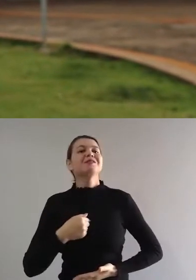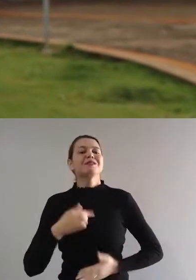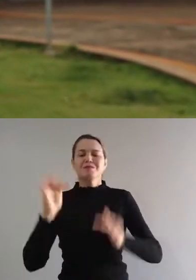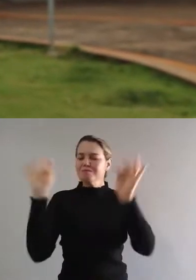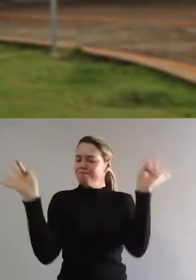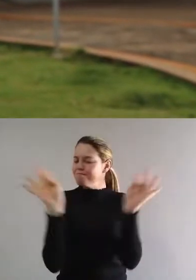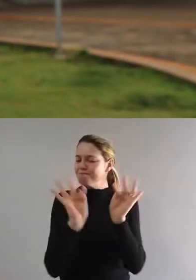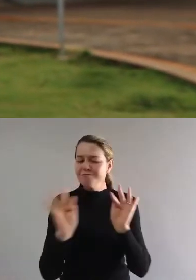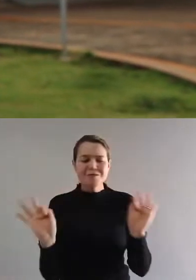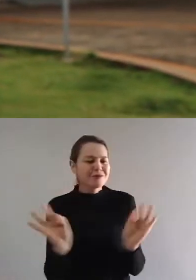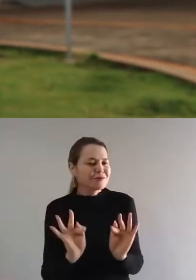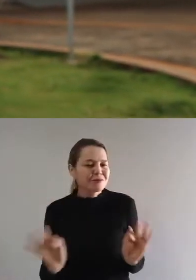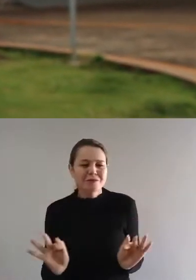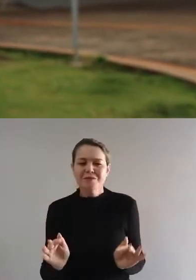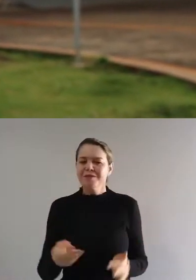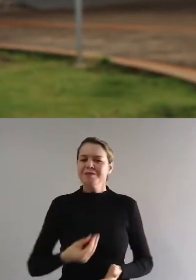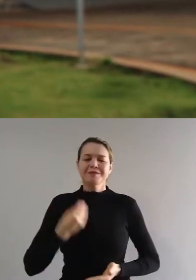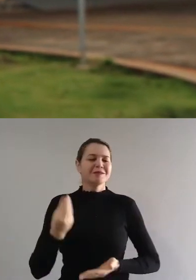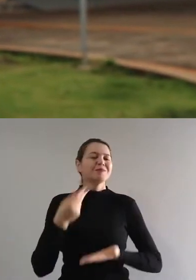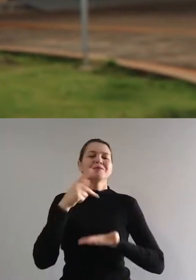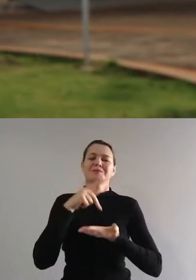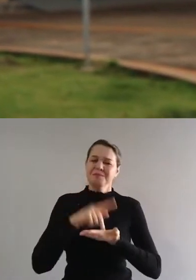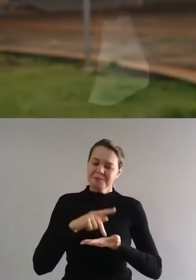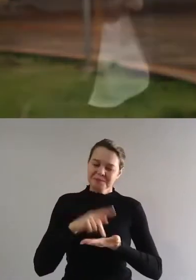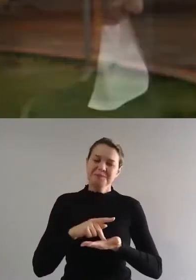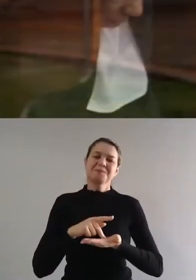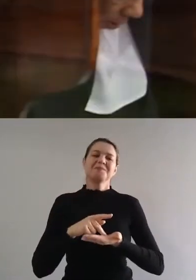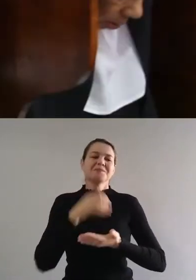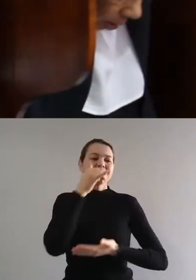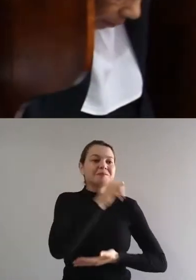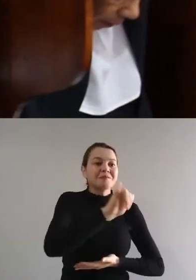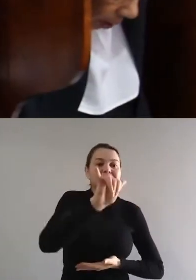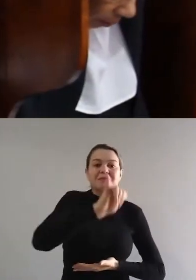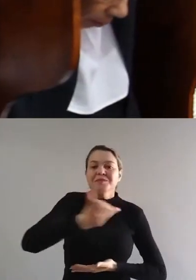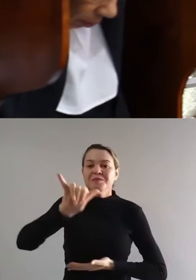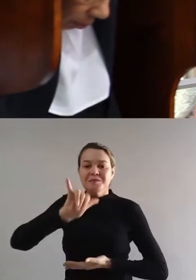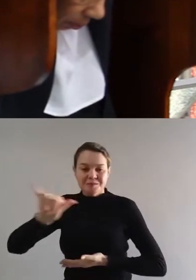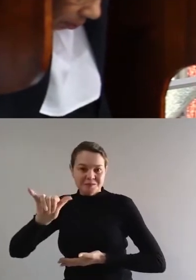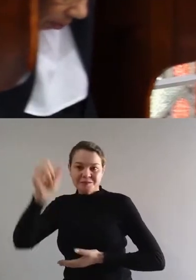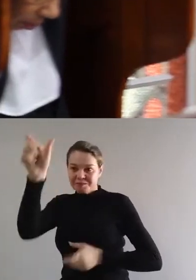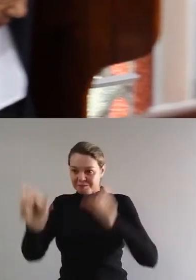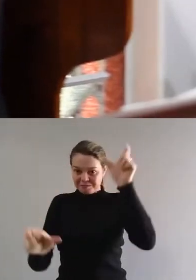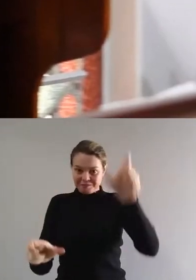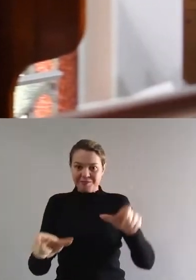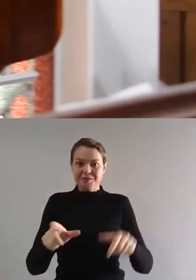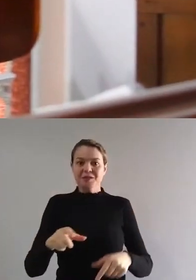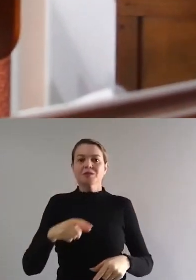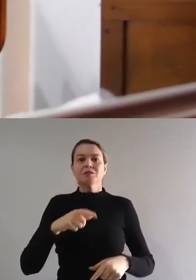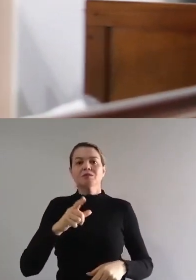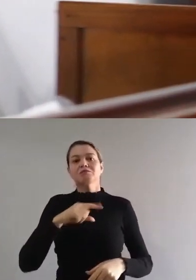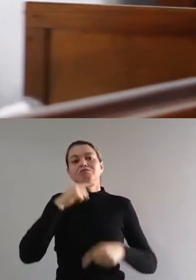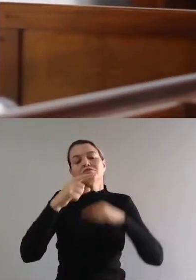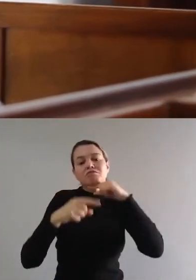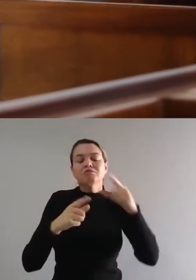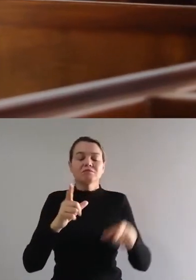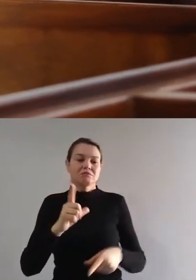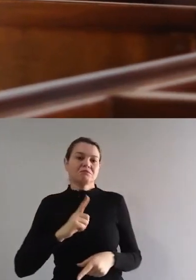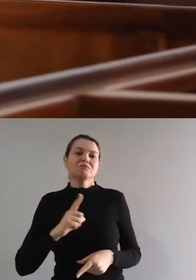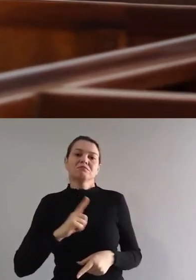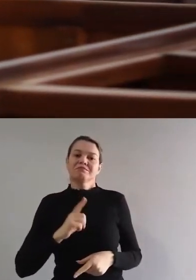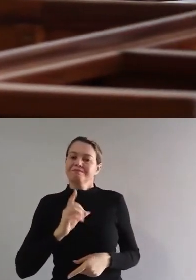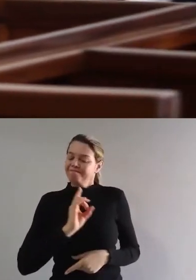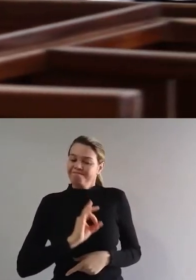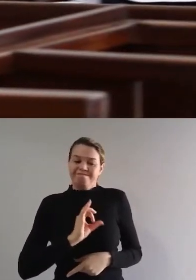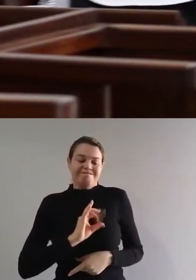E eu digo para aqueles que estão na dúvida, estão pensando, não há o que temer, não precisa ter dúvida.